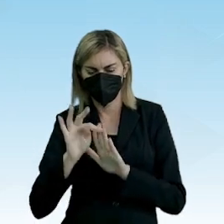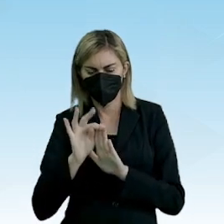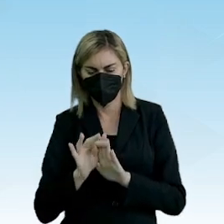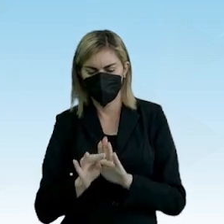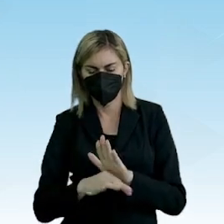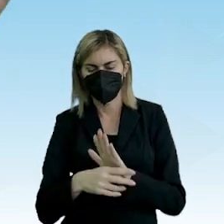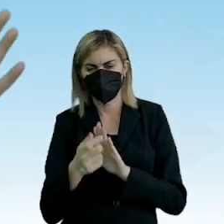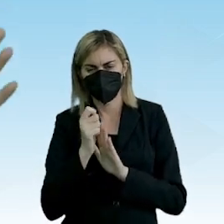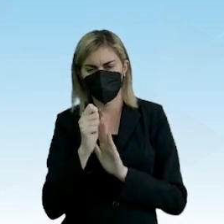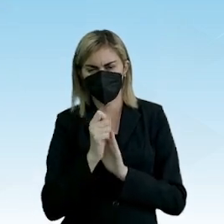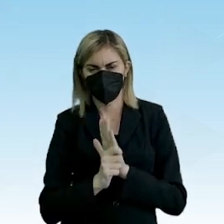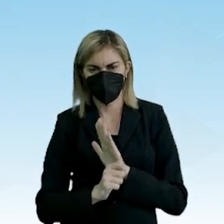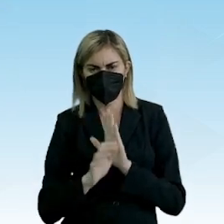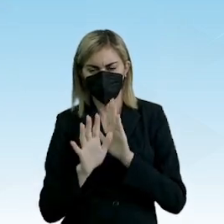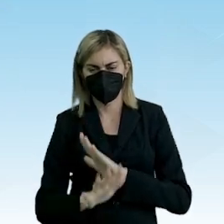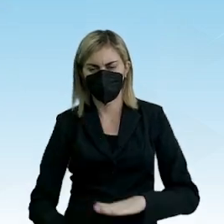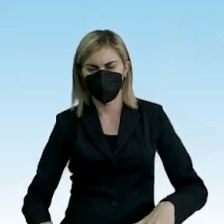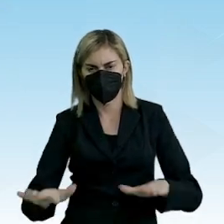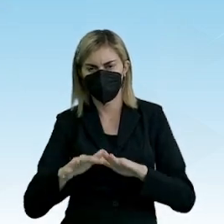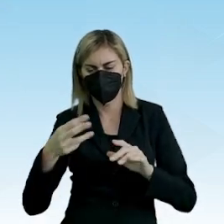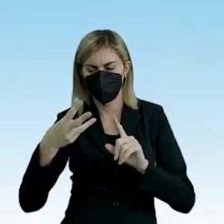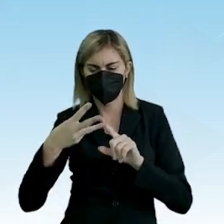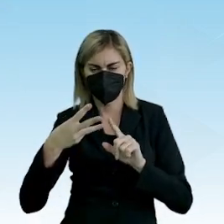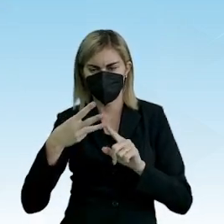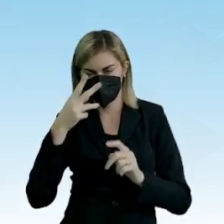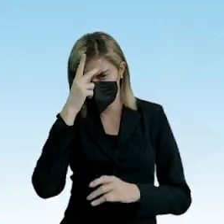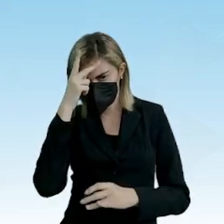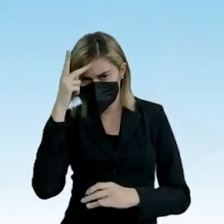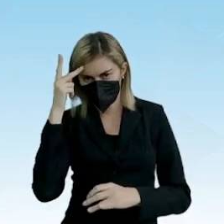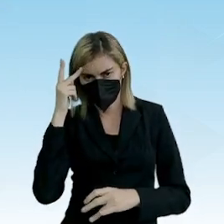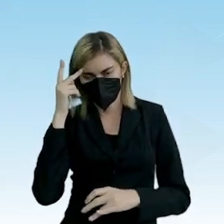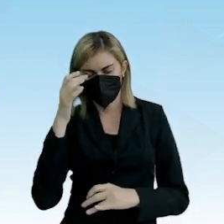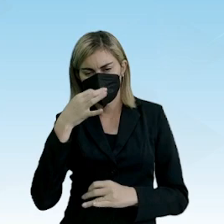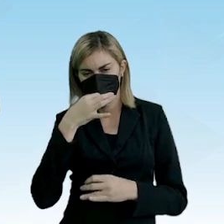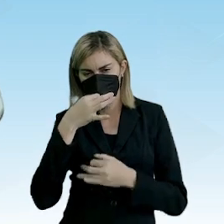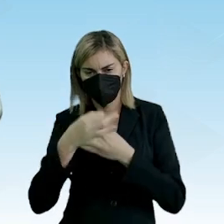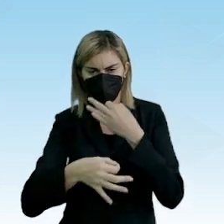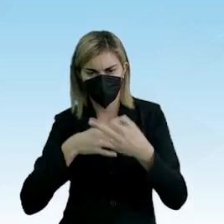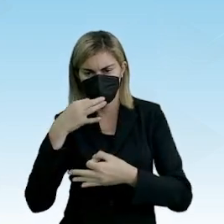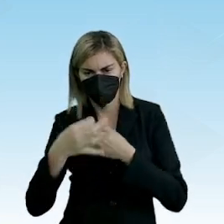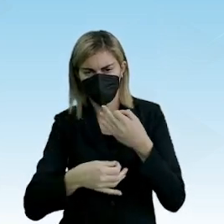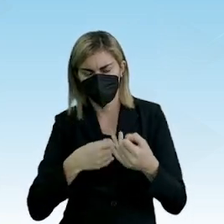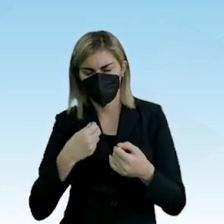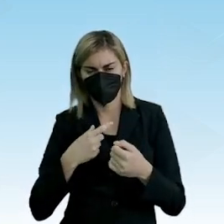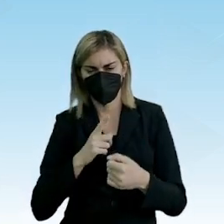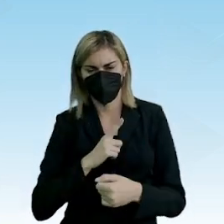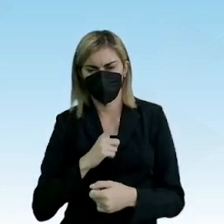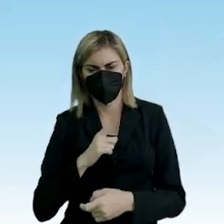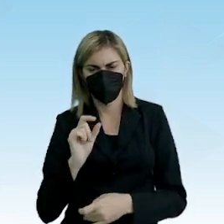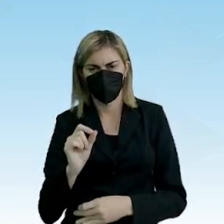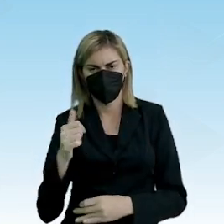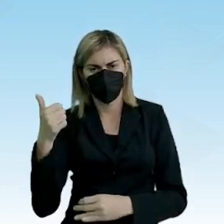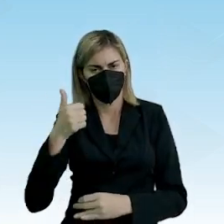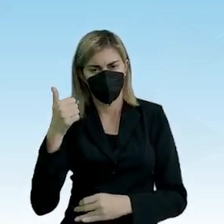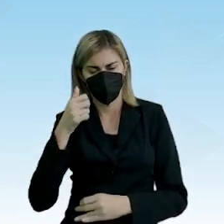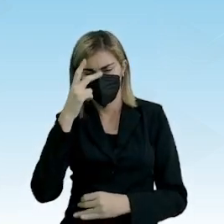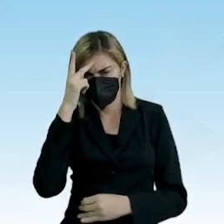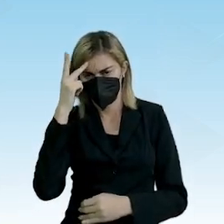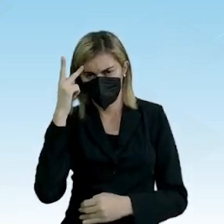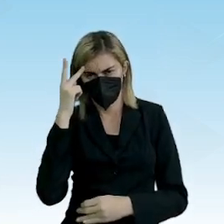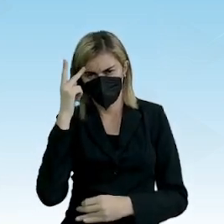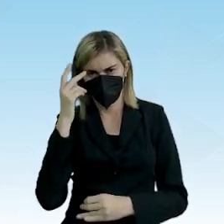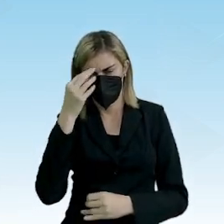ele escreve, em geral, em terceira pessoa. A opinião, ela é embasada mais na primeira pessoa.